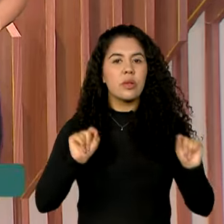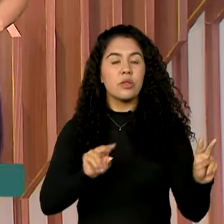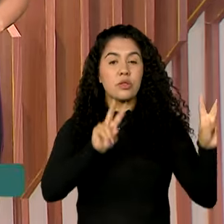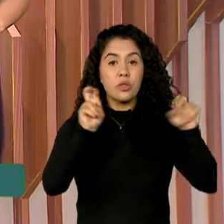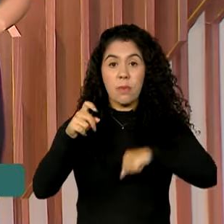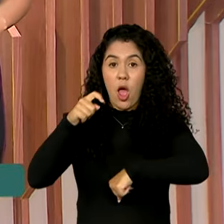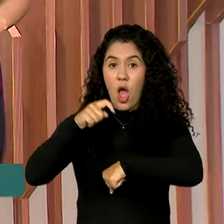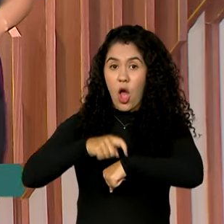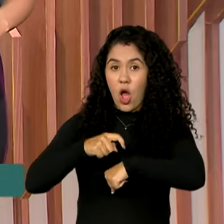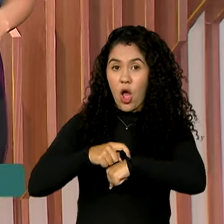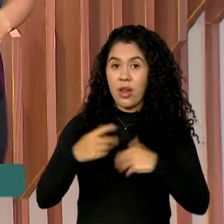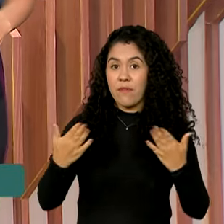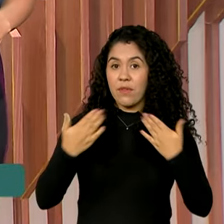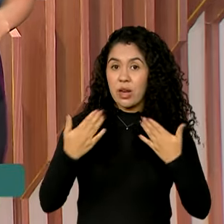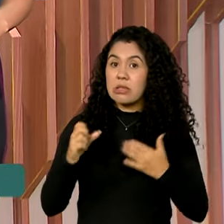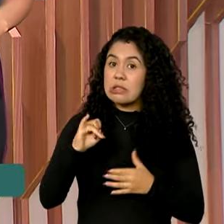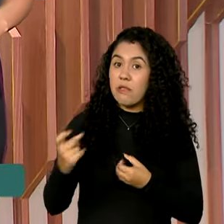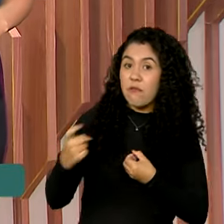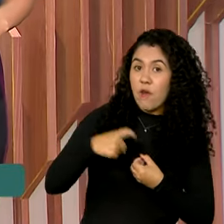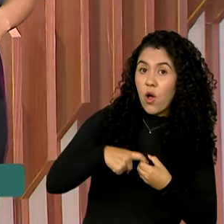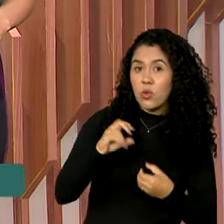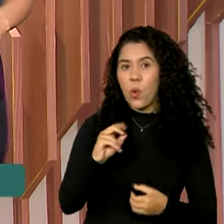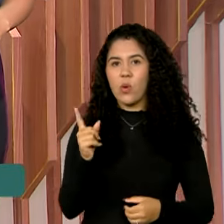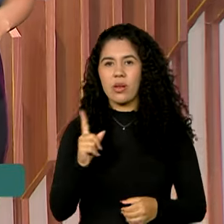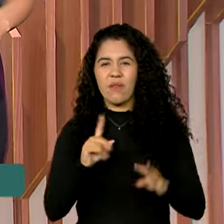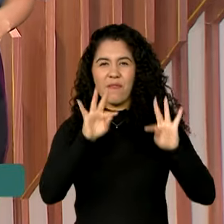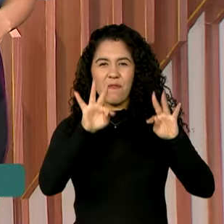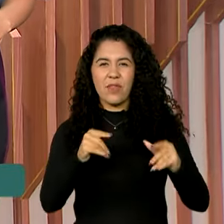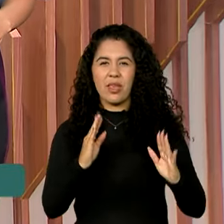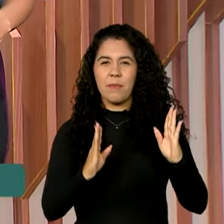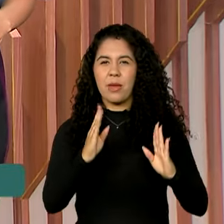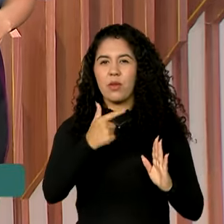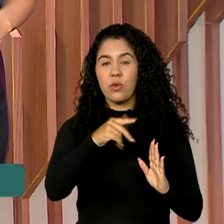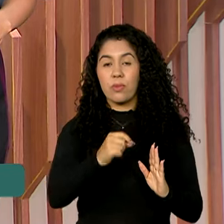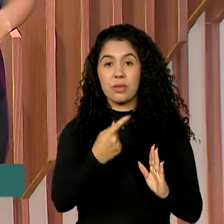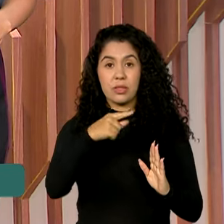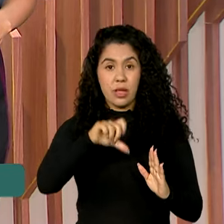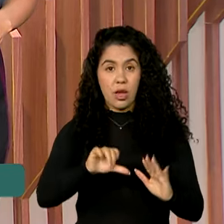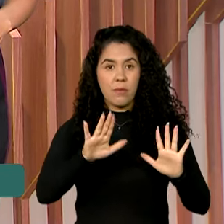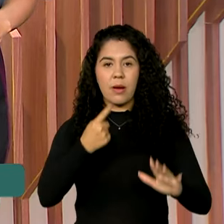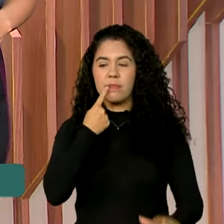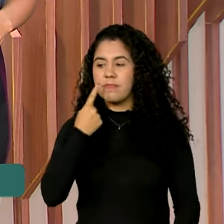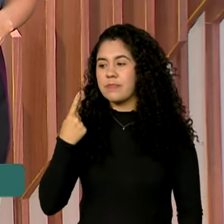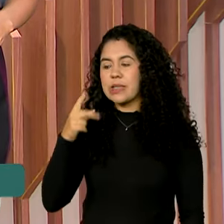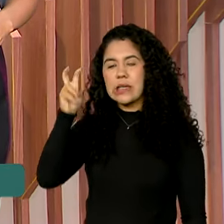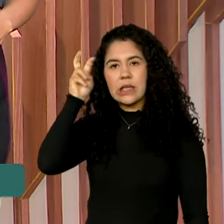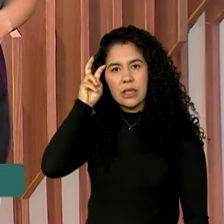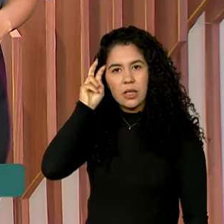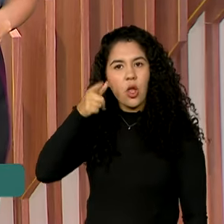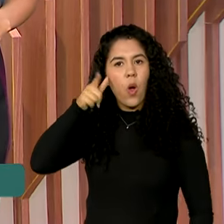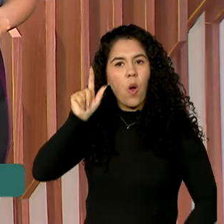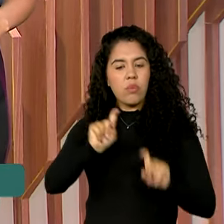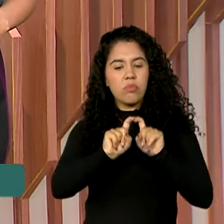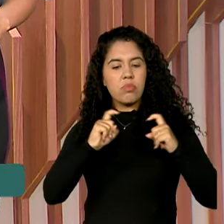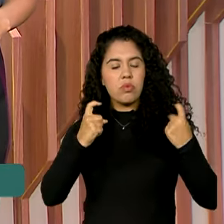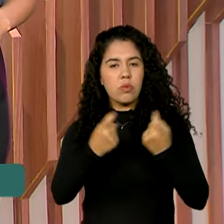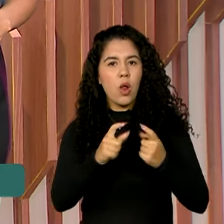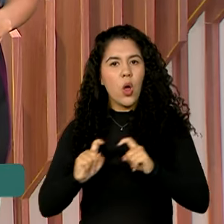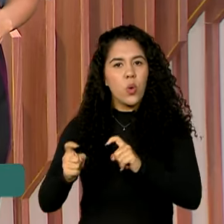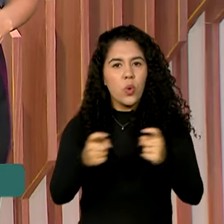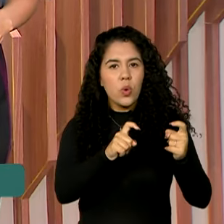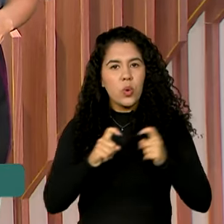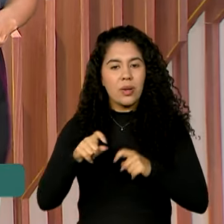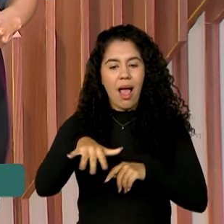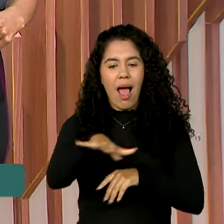horário de verão, que acabou em 2019. Nessa quinta-feira, Comitê de Monitoramento do Setor Elétrico apresentou